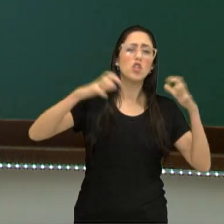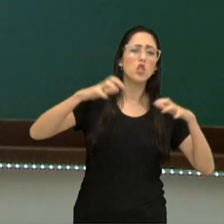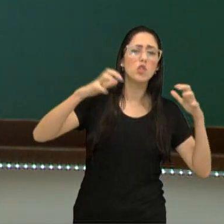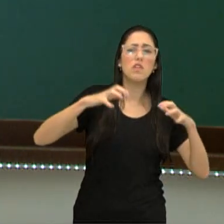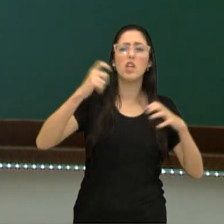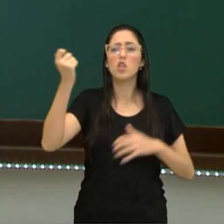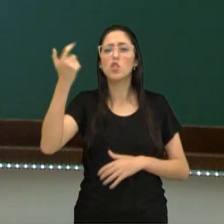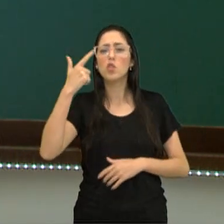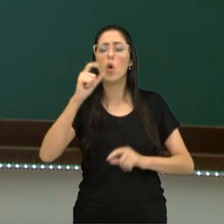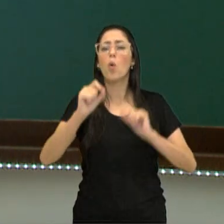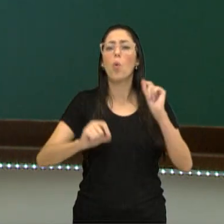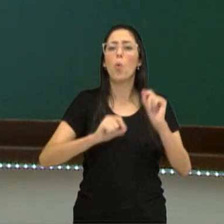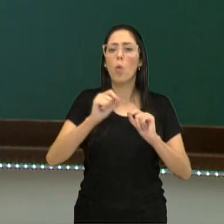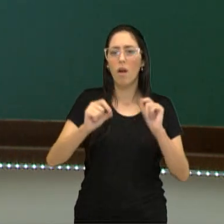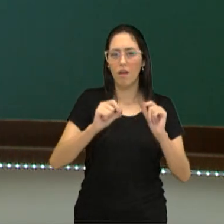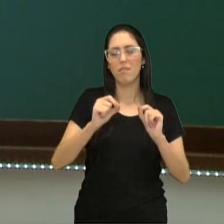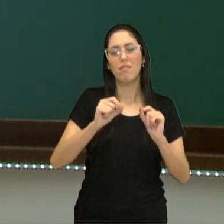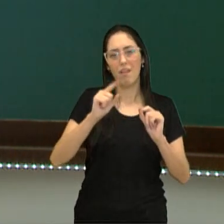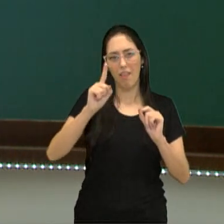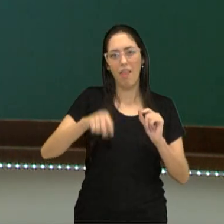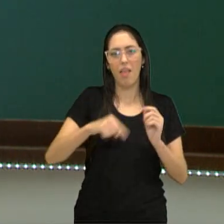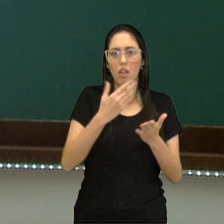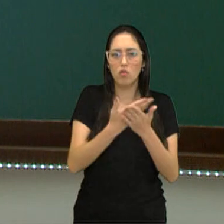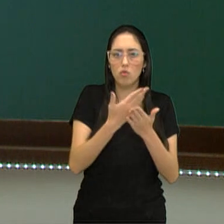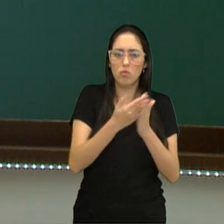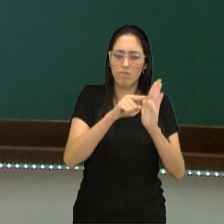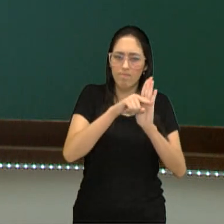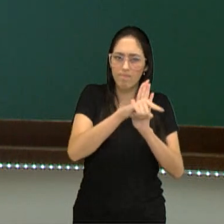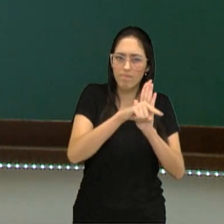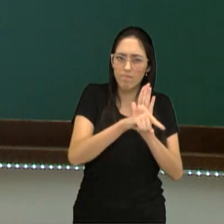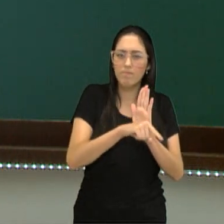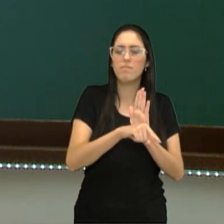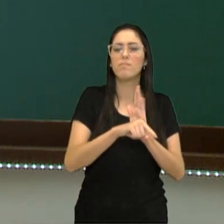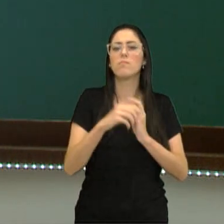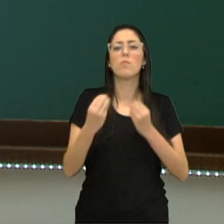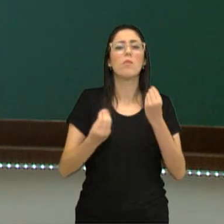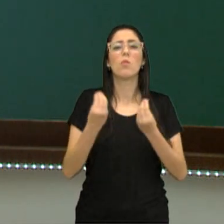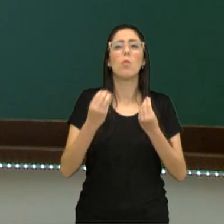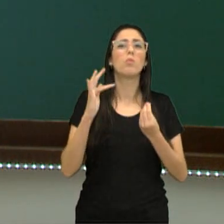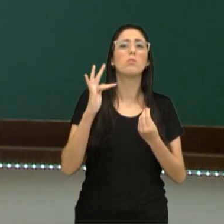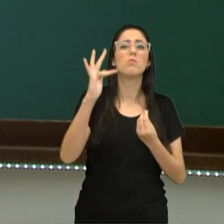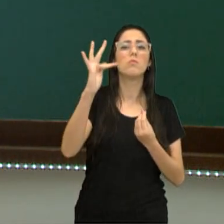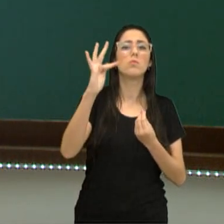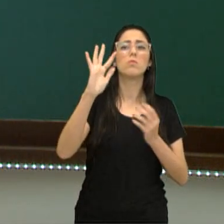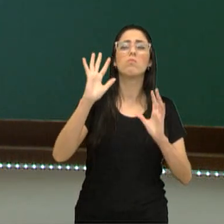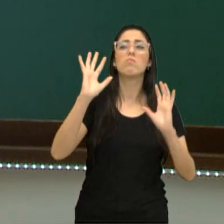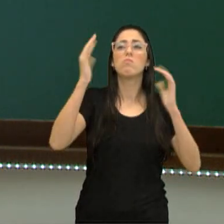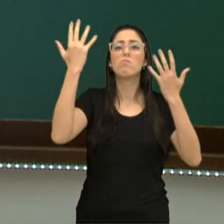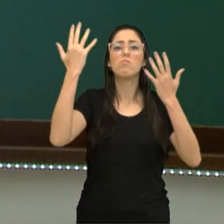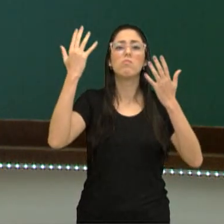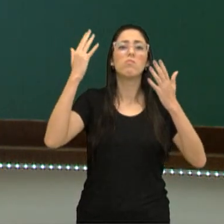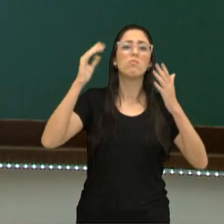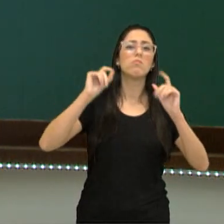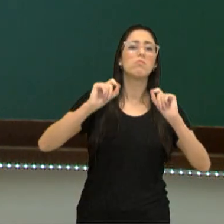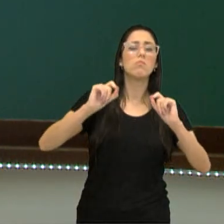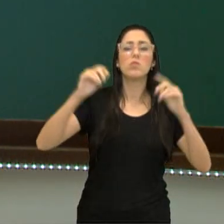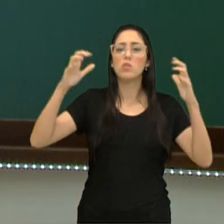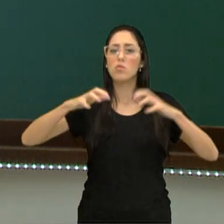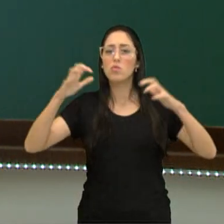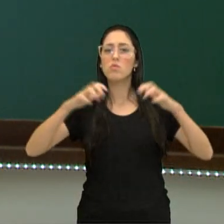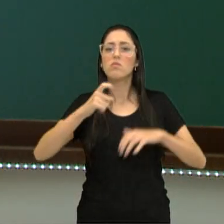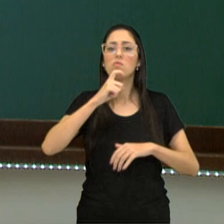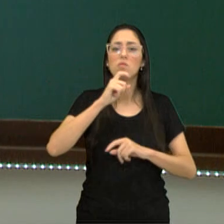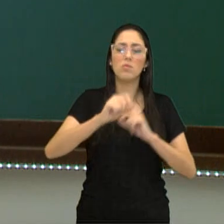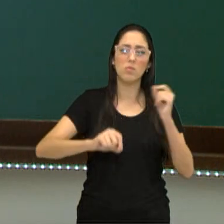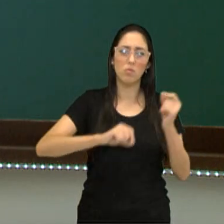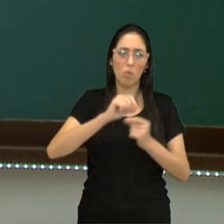objetivo realizar estudos a fim de determinar como serão as condições atmosféricas em um determinado período. E aí